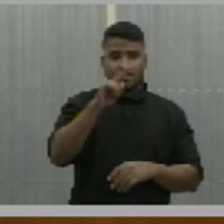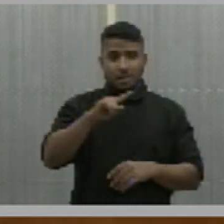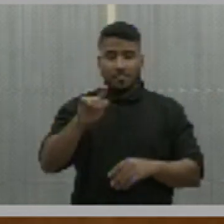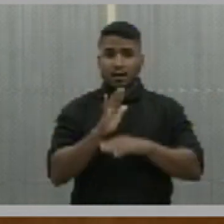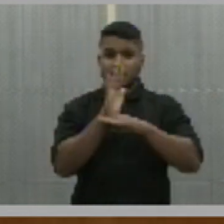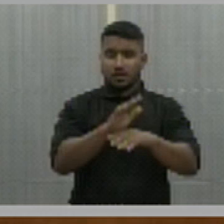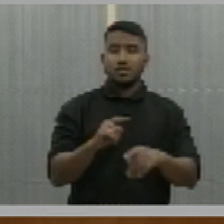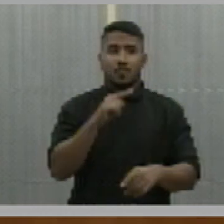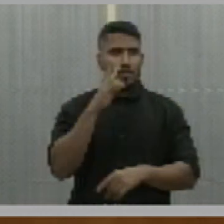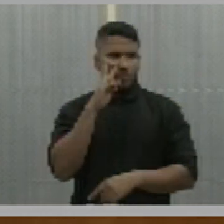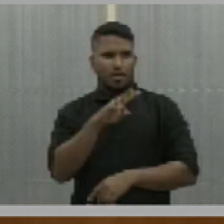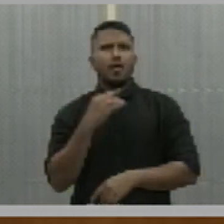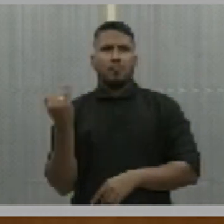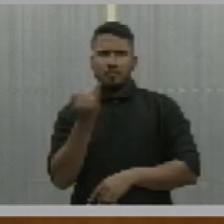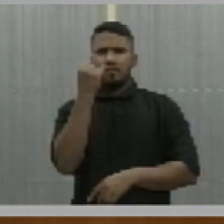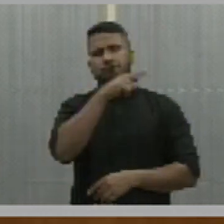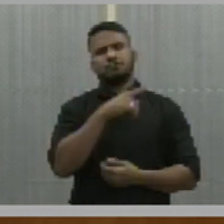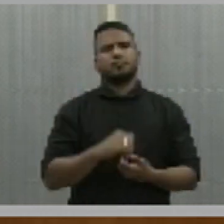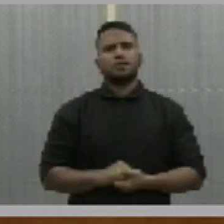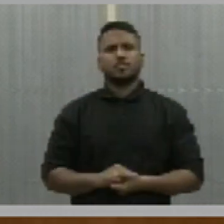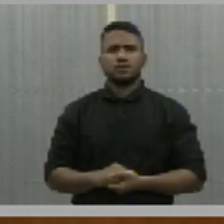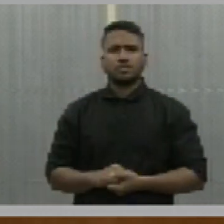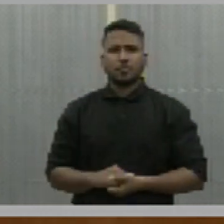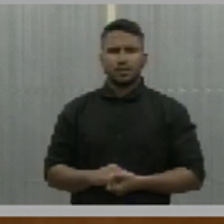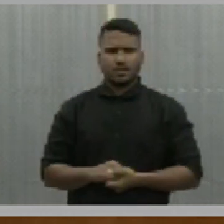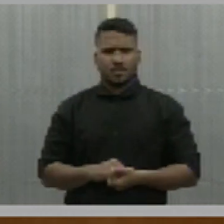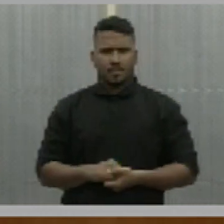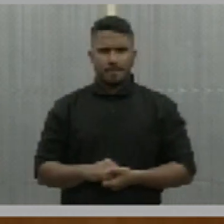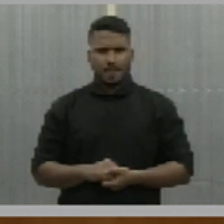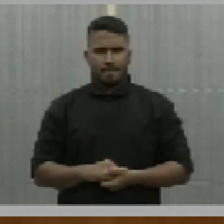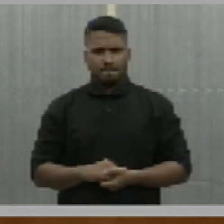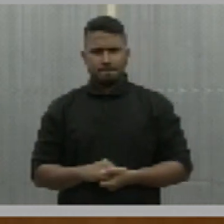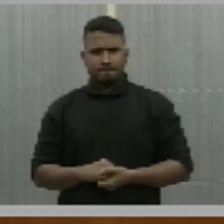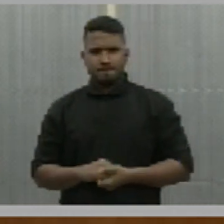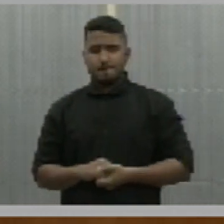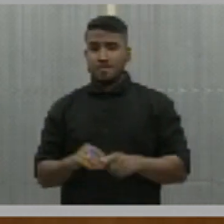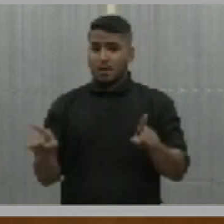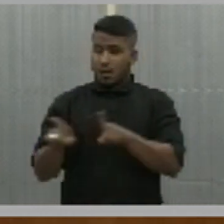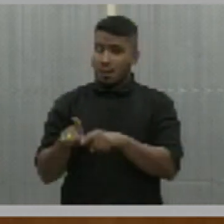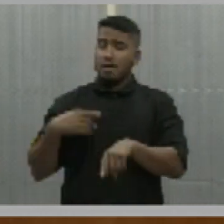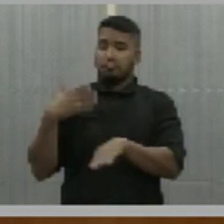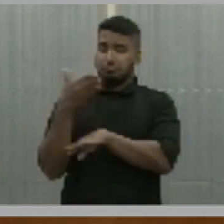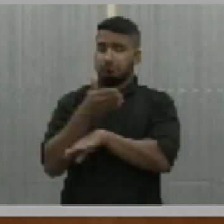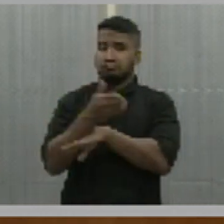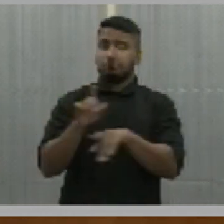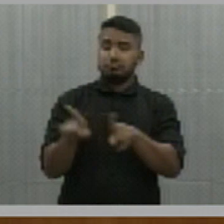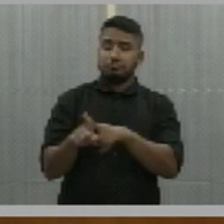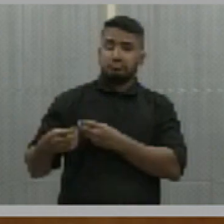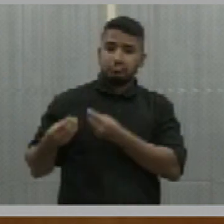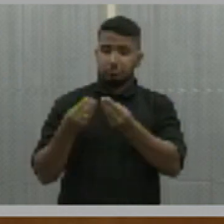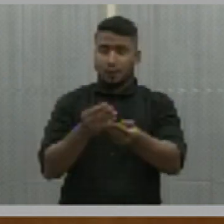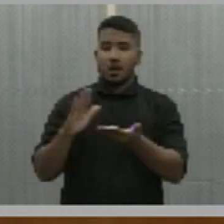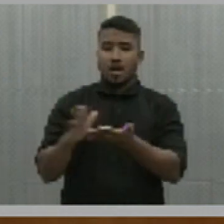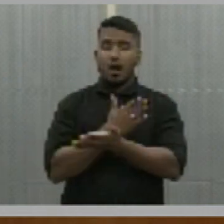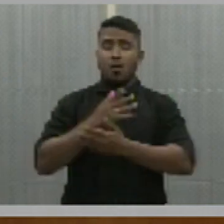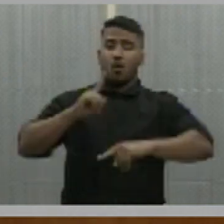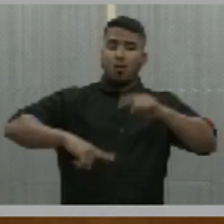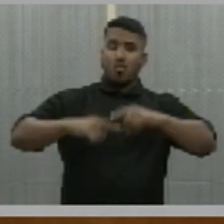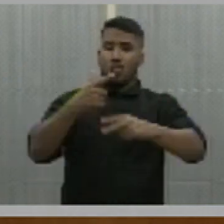extremamente promissora. Assim, e também participamos ali da entrega de alguns